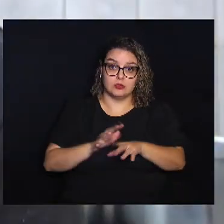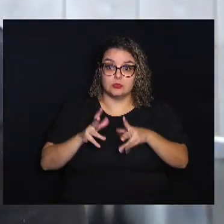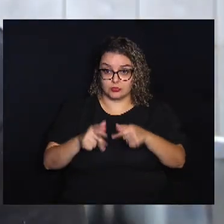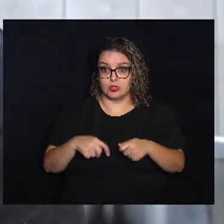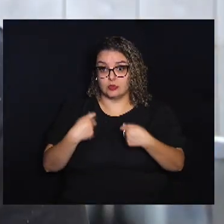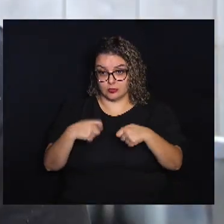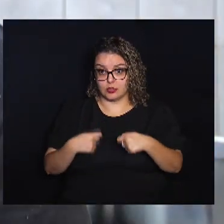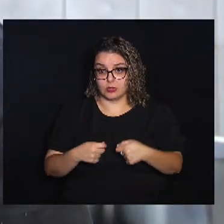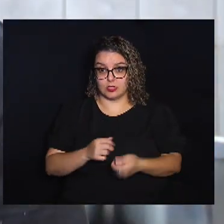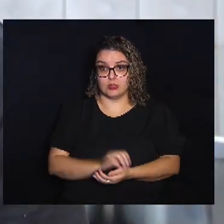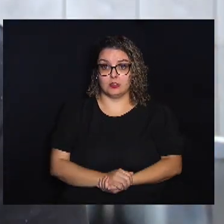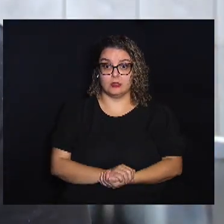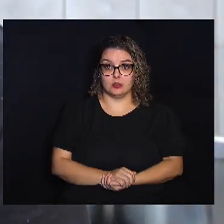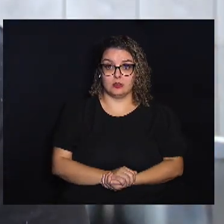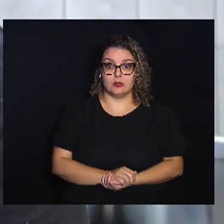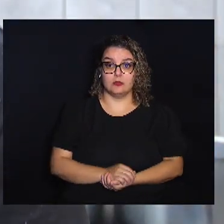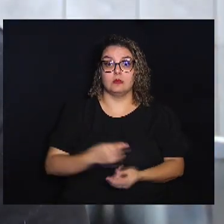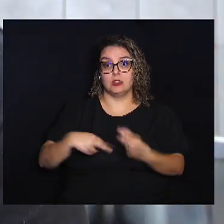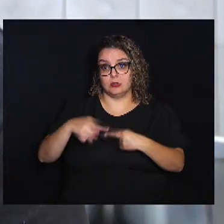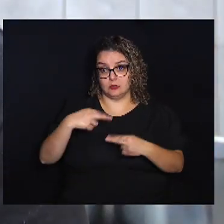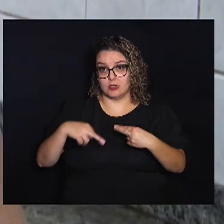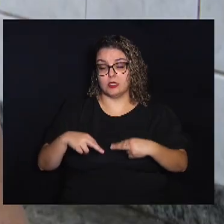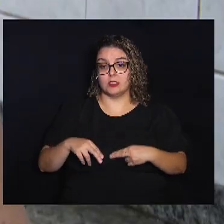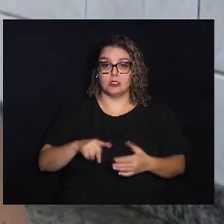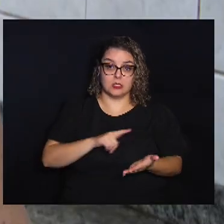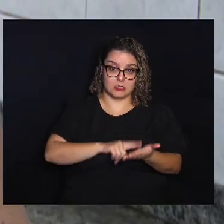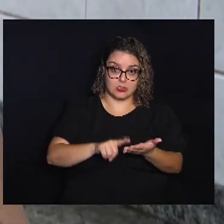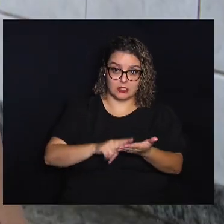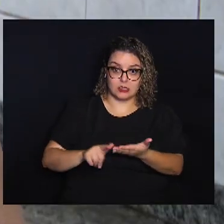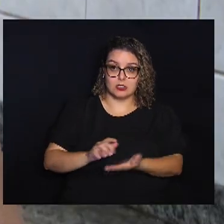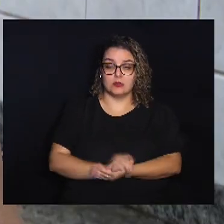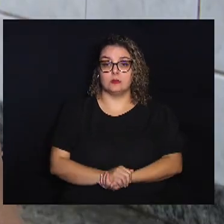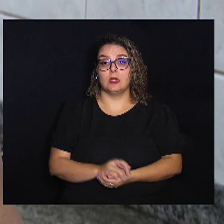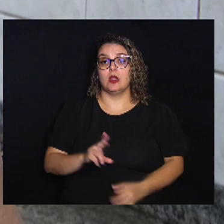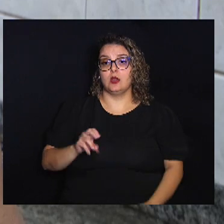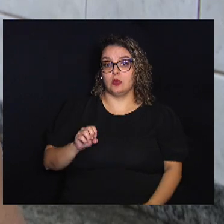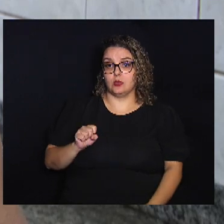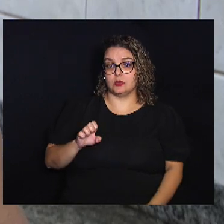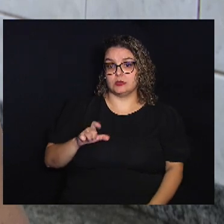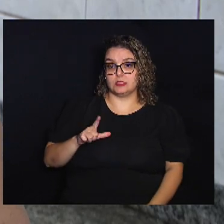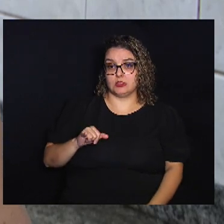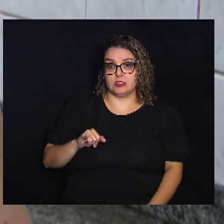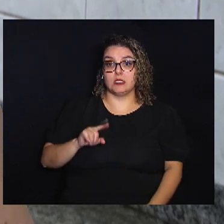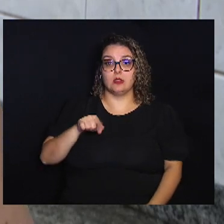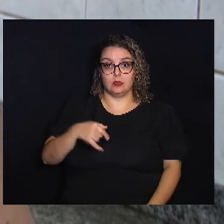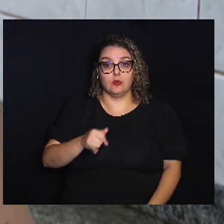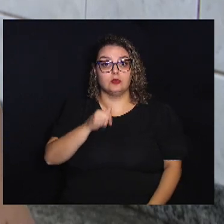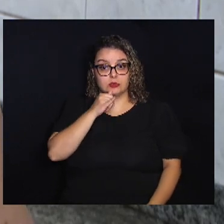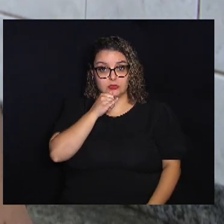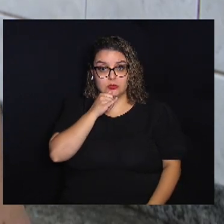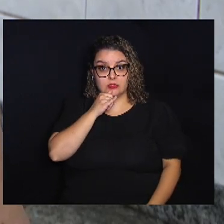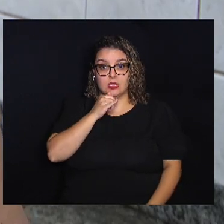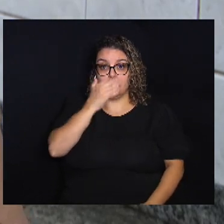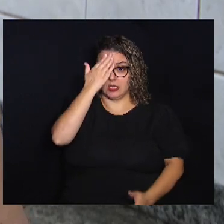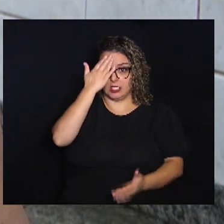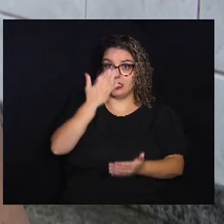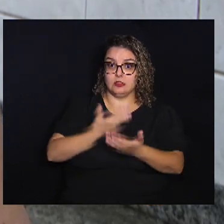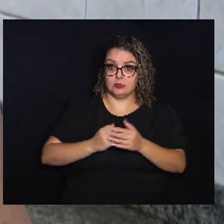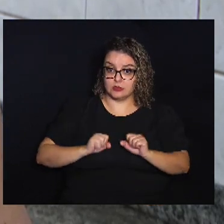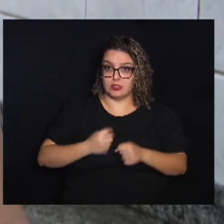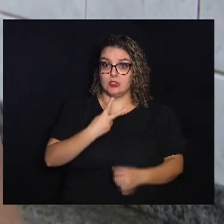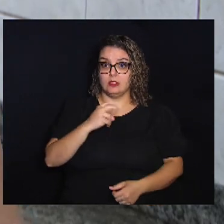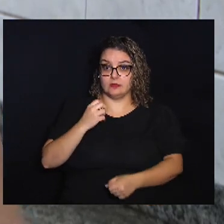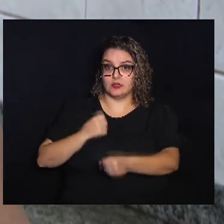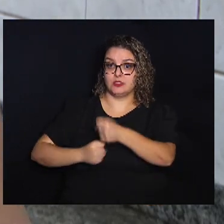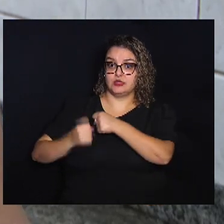necessita Mas mais relacionado à parte da limpeza A Roseli é outro exemplo Abraçou a causa há 20